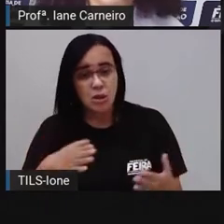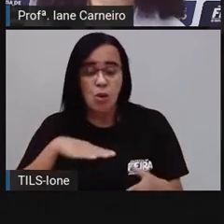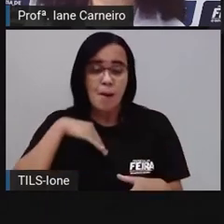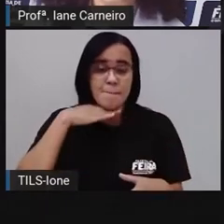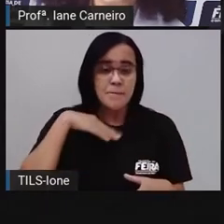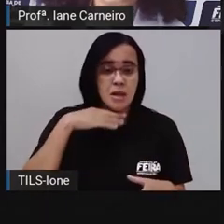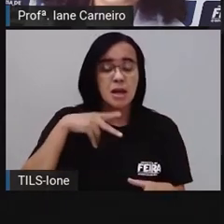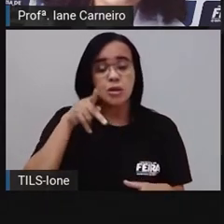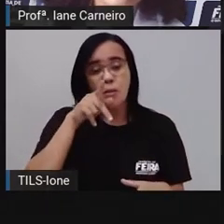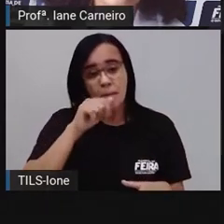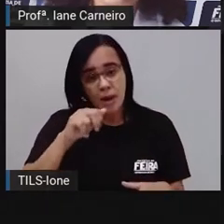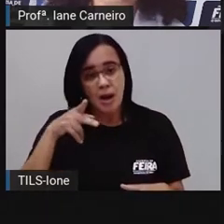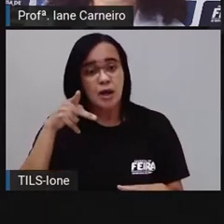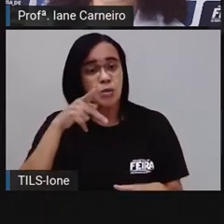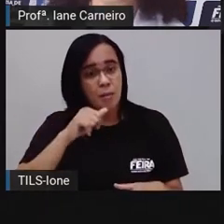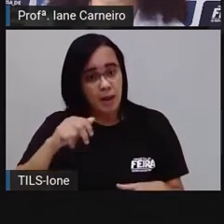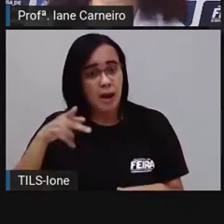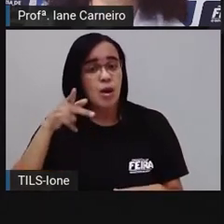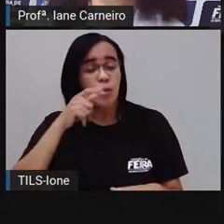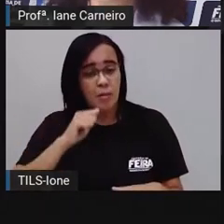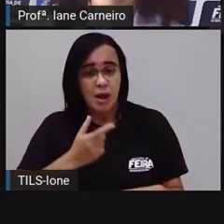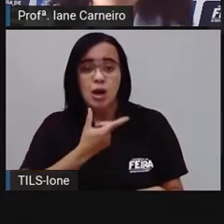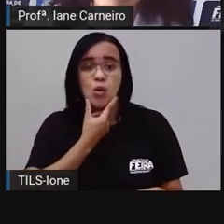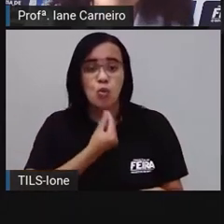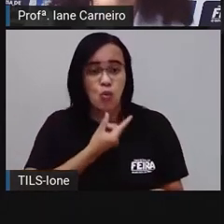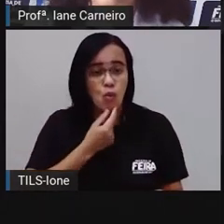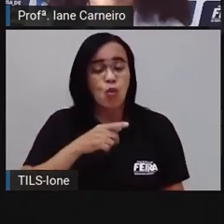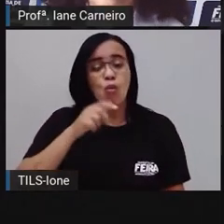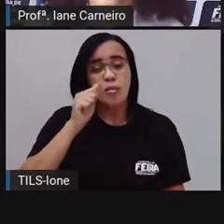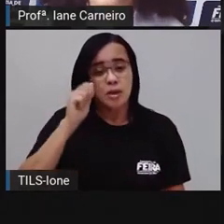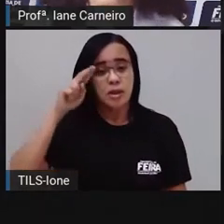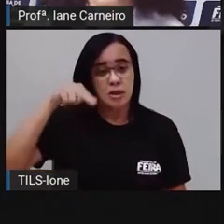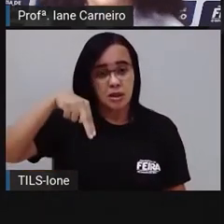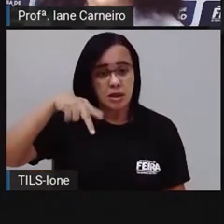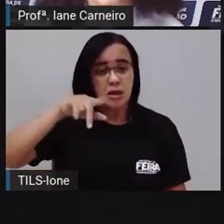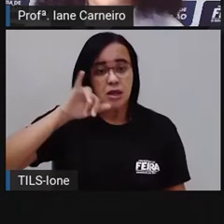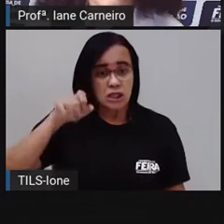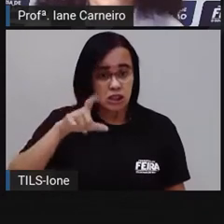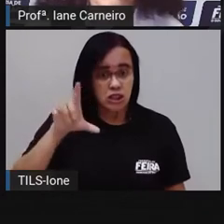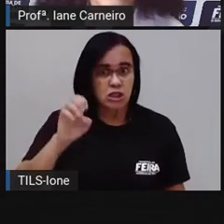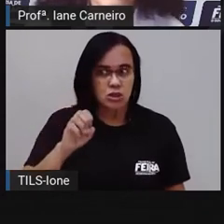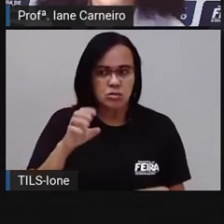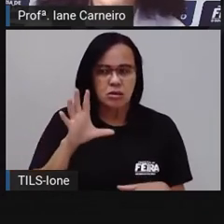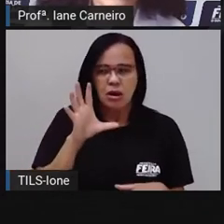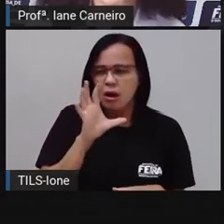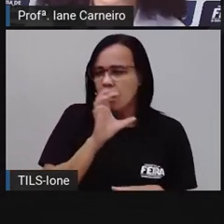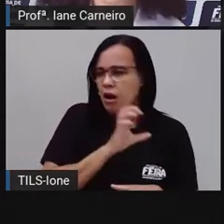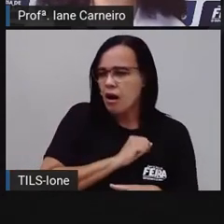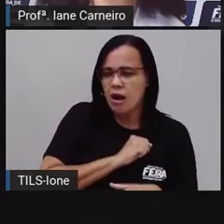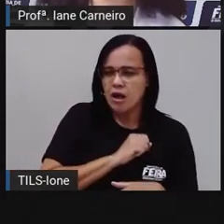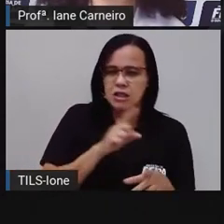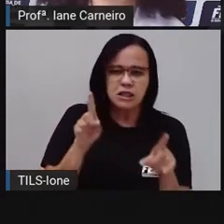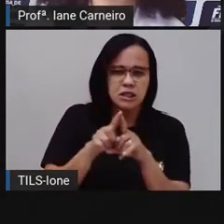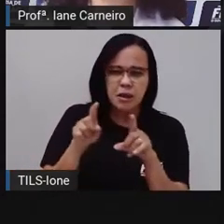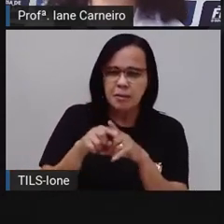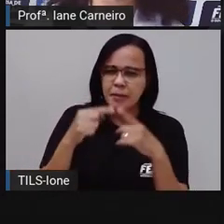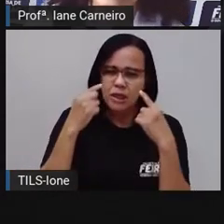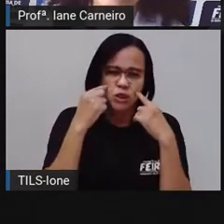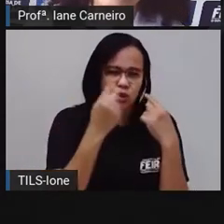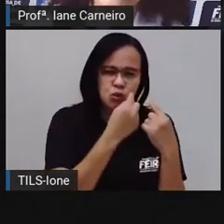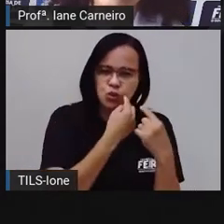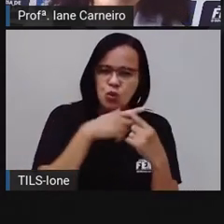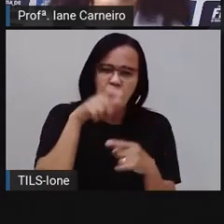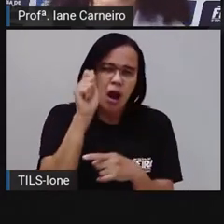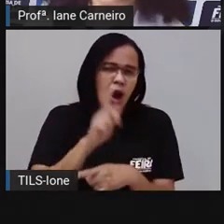Ângelo se encantou pelos olhos do pai, do pai, do pai do Ângelo. Que eram azulzinhos como